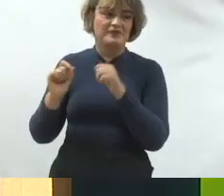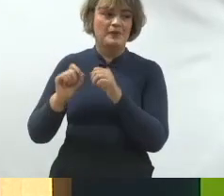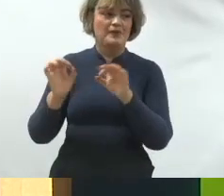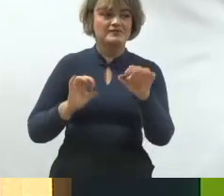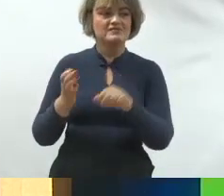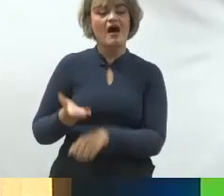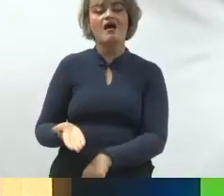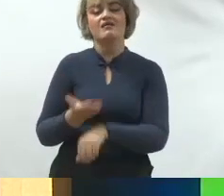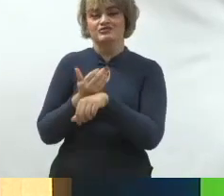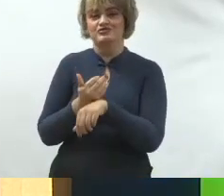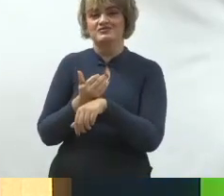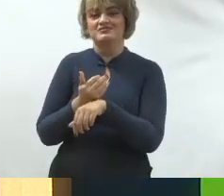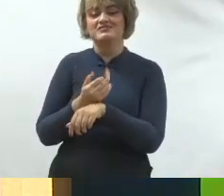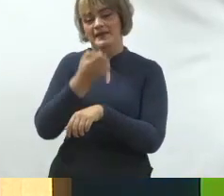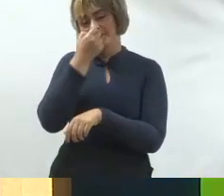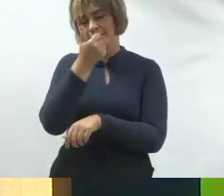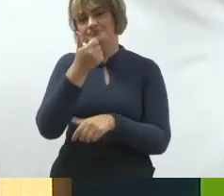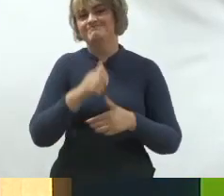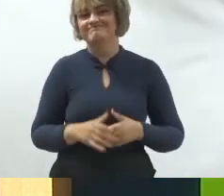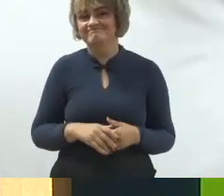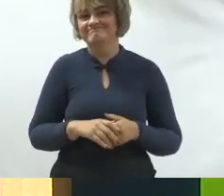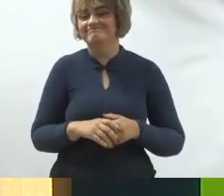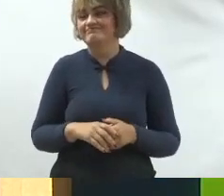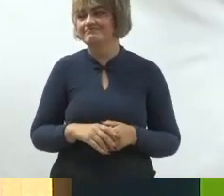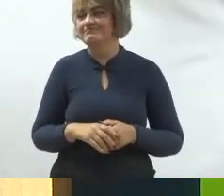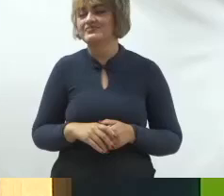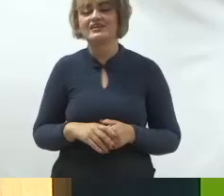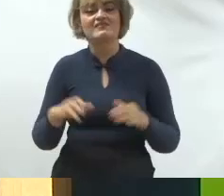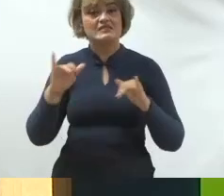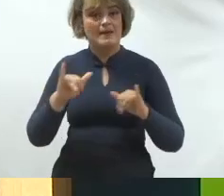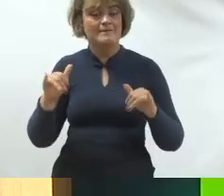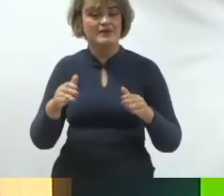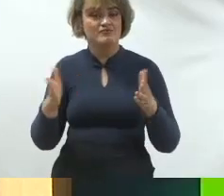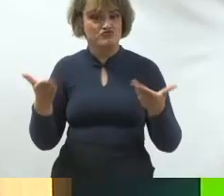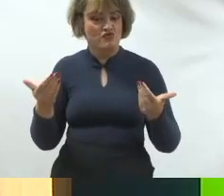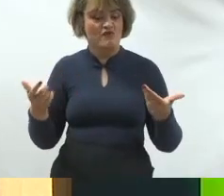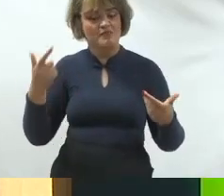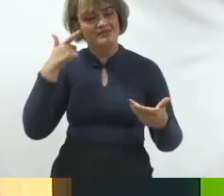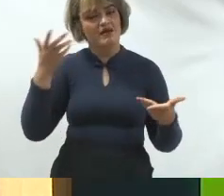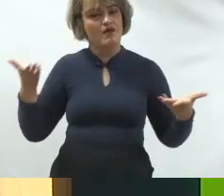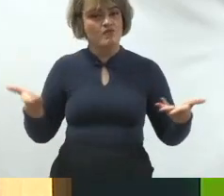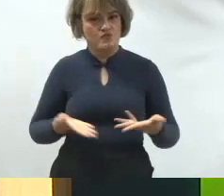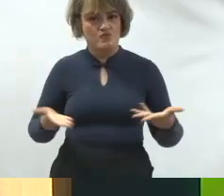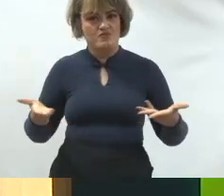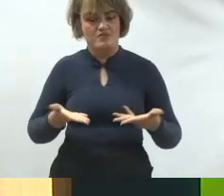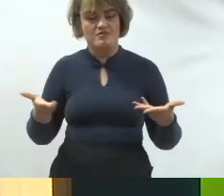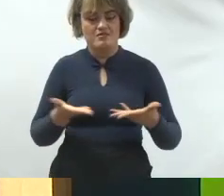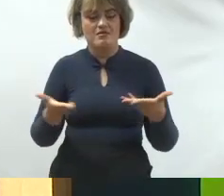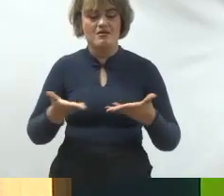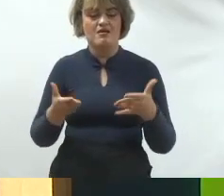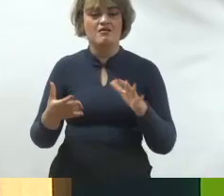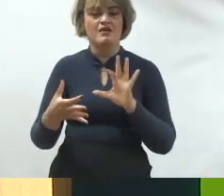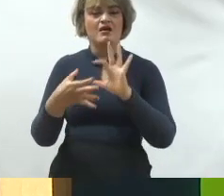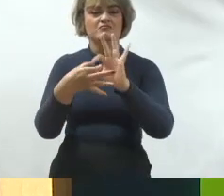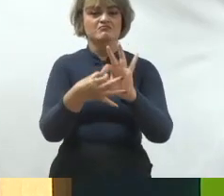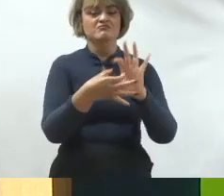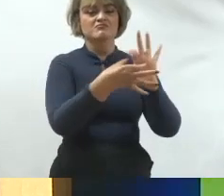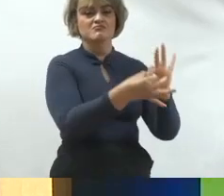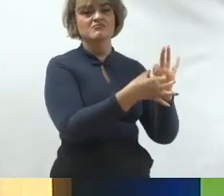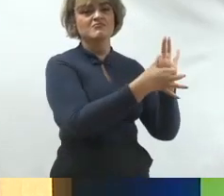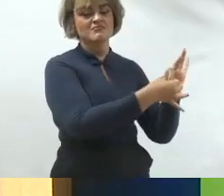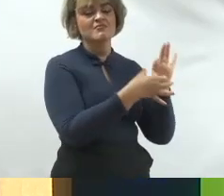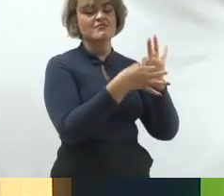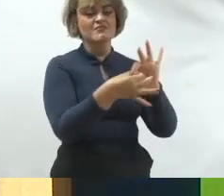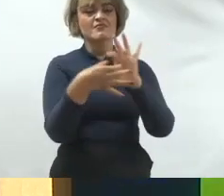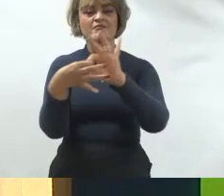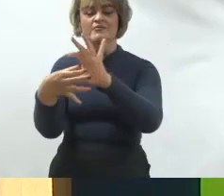ela é sucesso dentro das campanhas eleitorais então se você quer fazer campanha para jovens o momento é já de você estabelecer as conexões com esse público que ele é